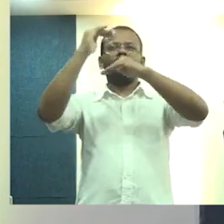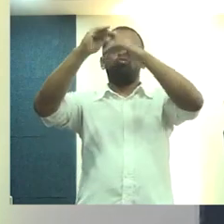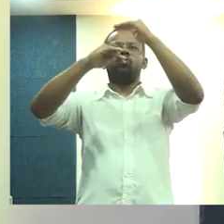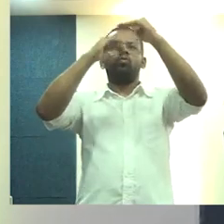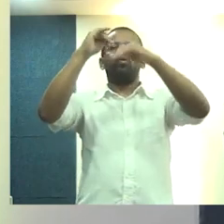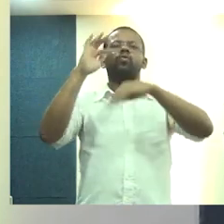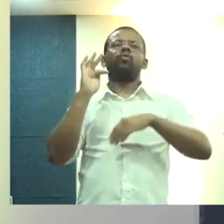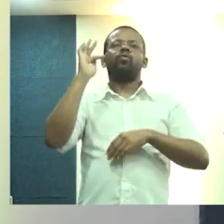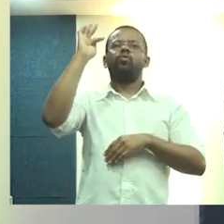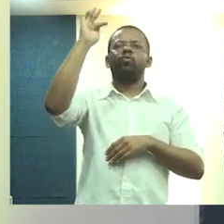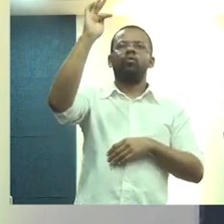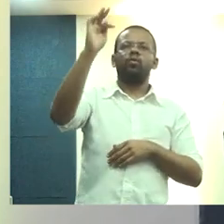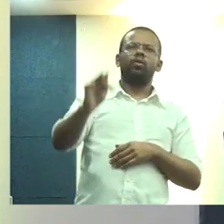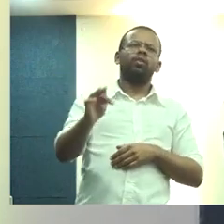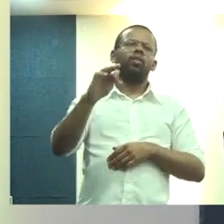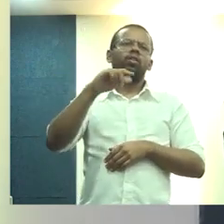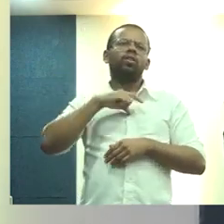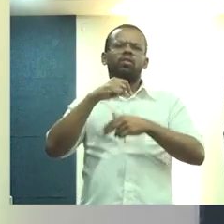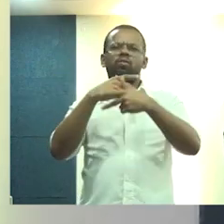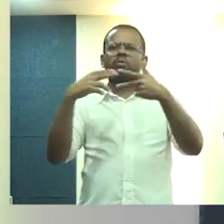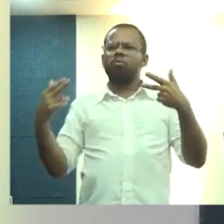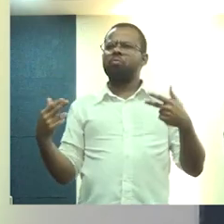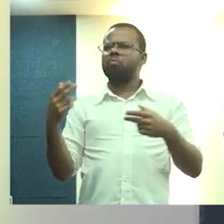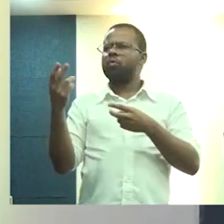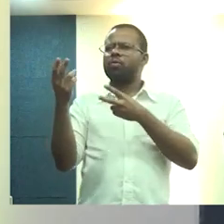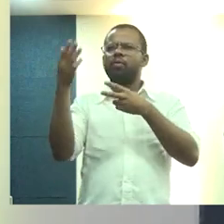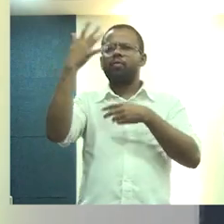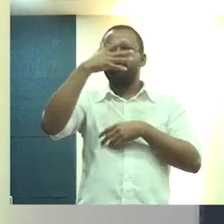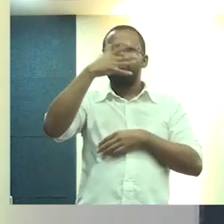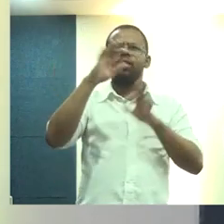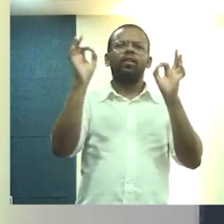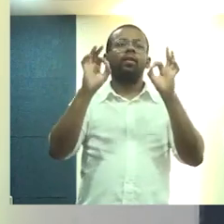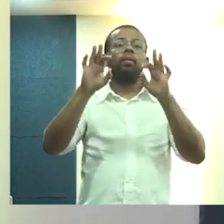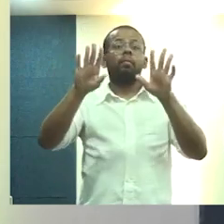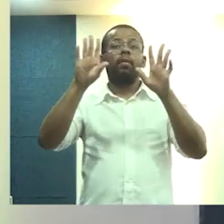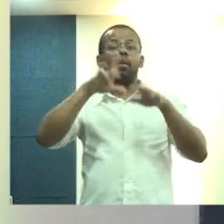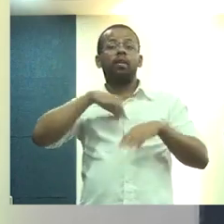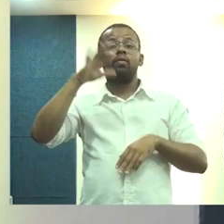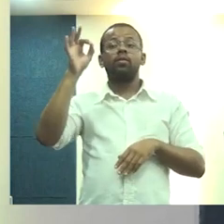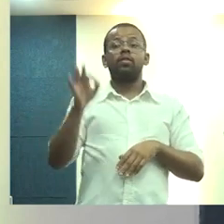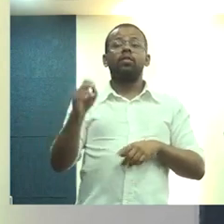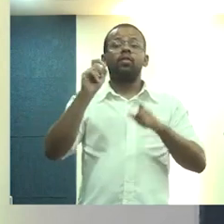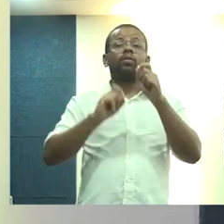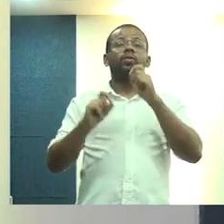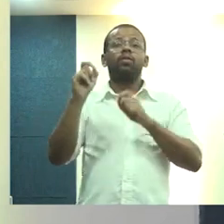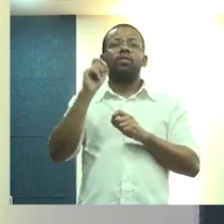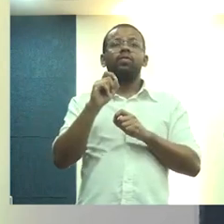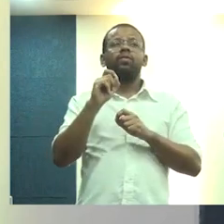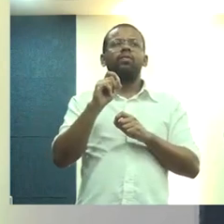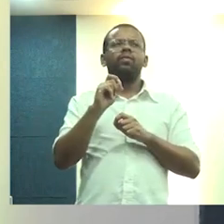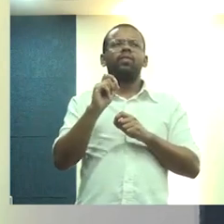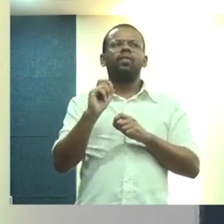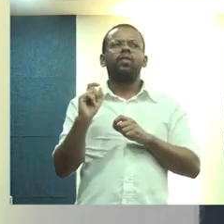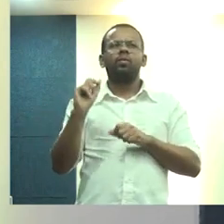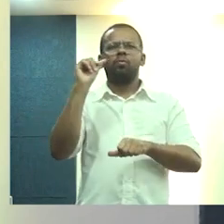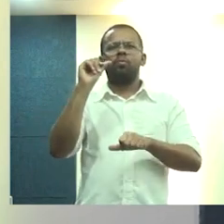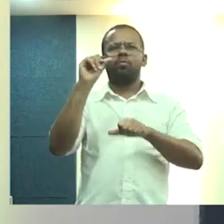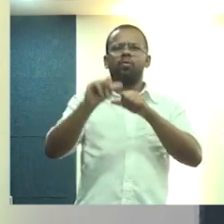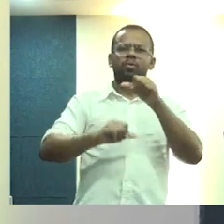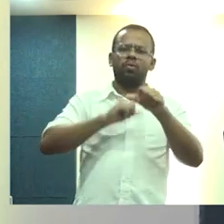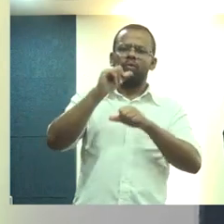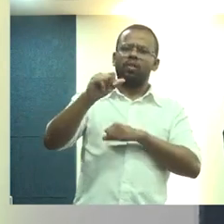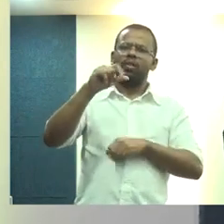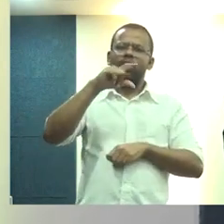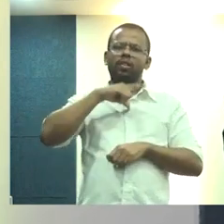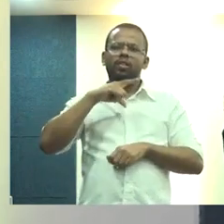que vai construir futuros. Tem coisa que a gente nem vai ver, mas tenho certeza que aquela pitadinha de mudança que a